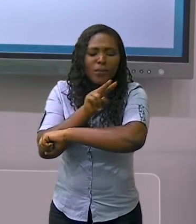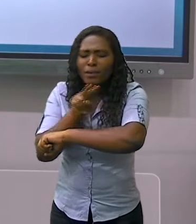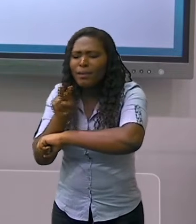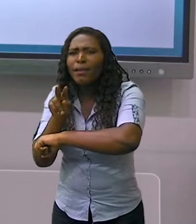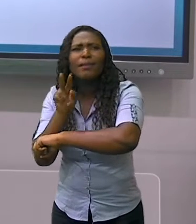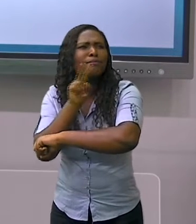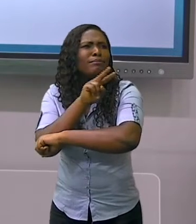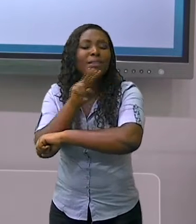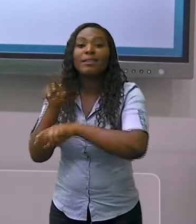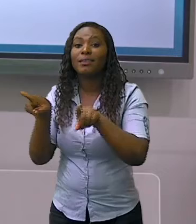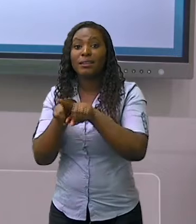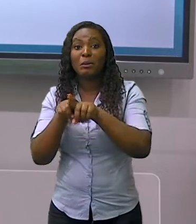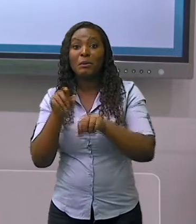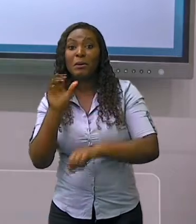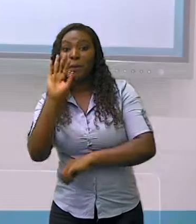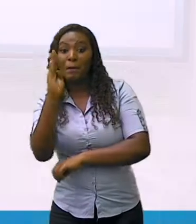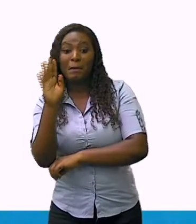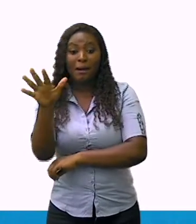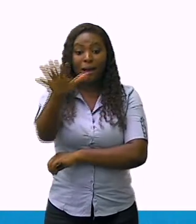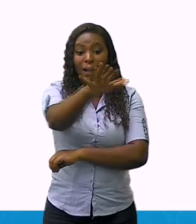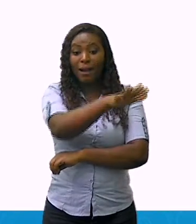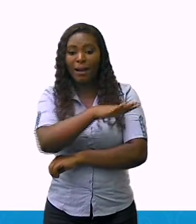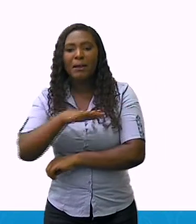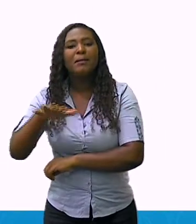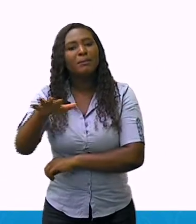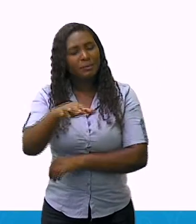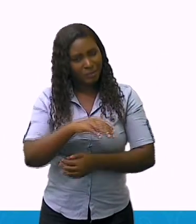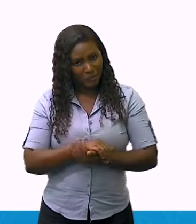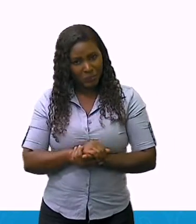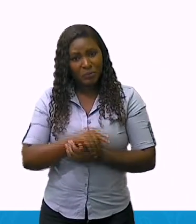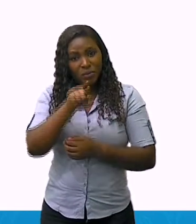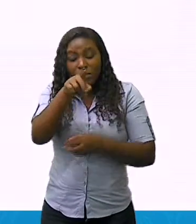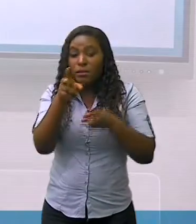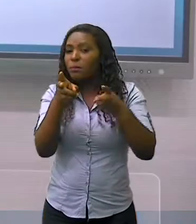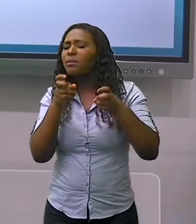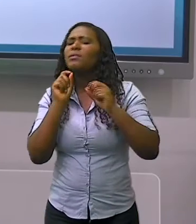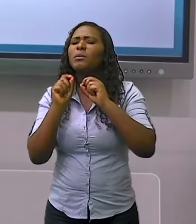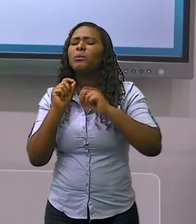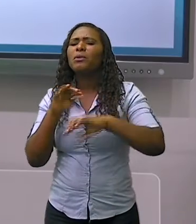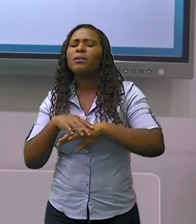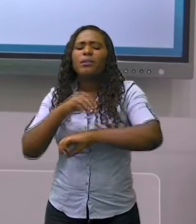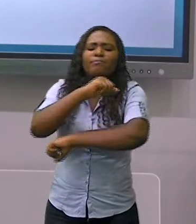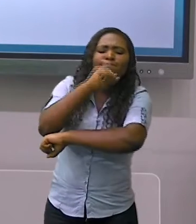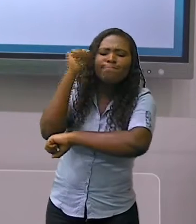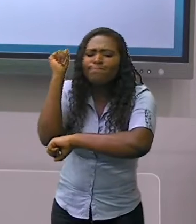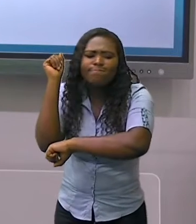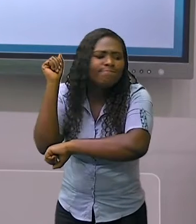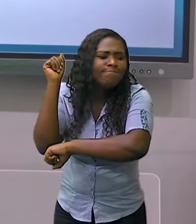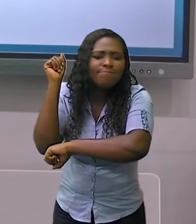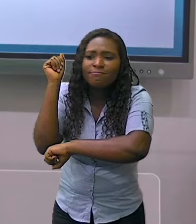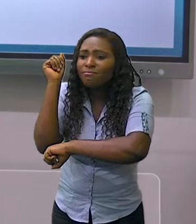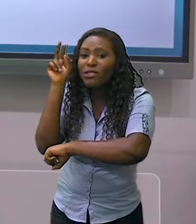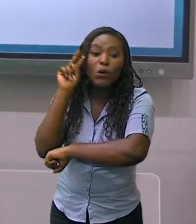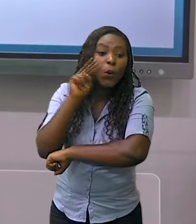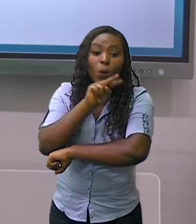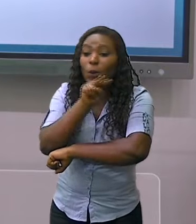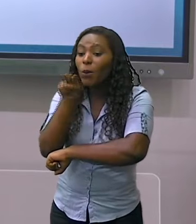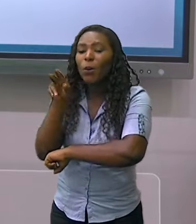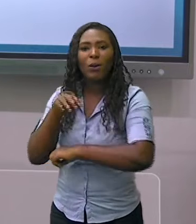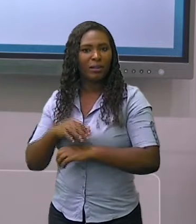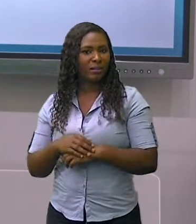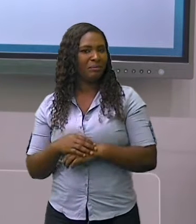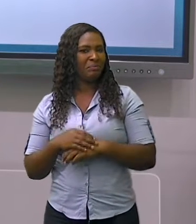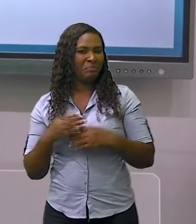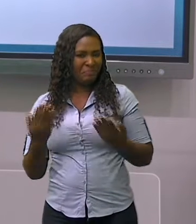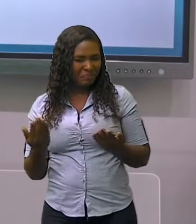Então, quais os elementos você consegue identificar? Bom, acredito que